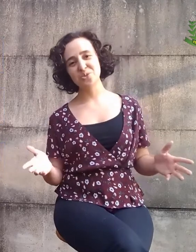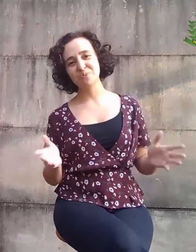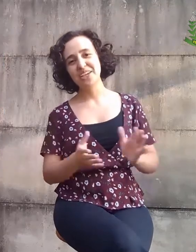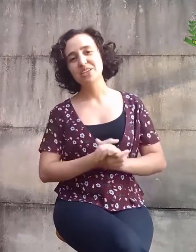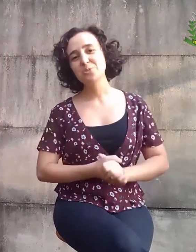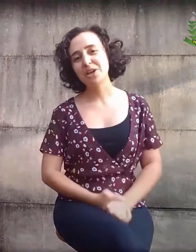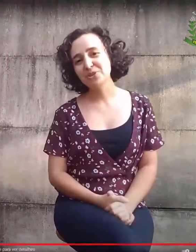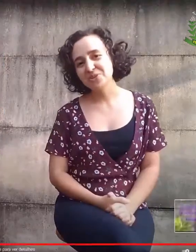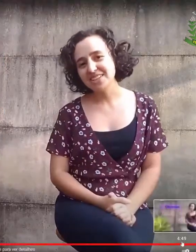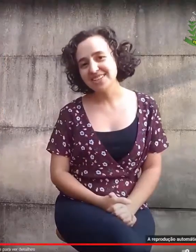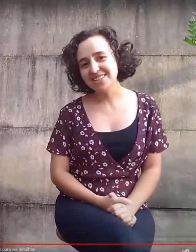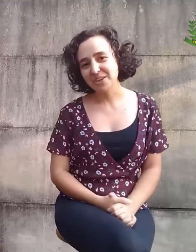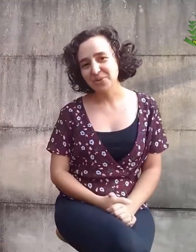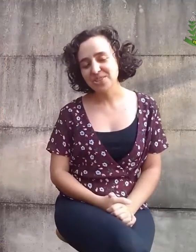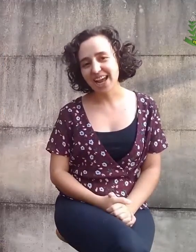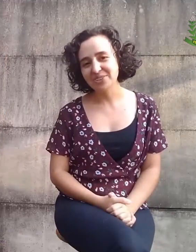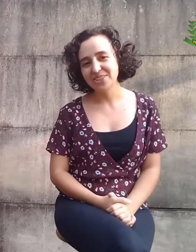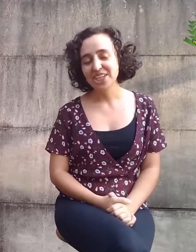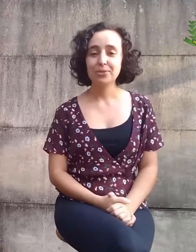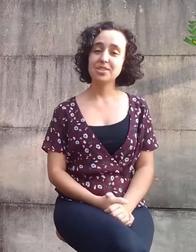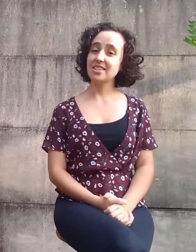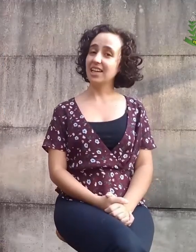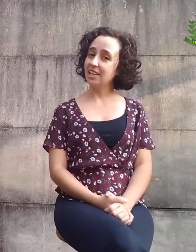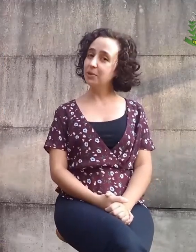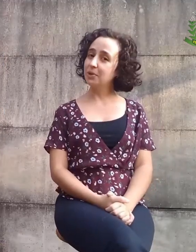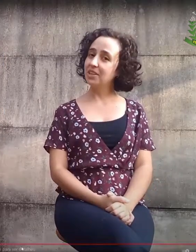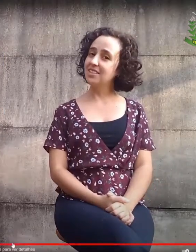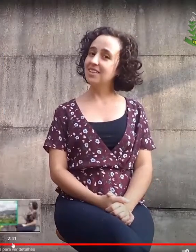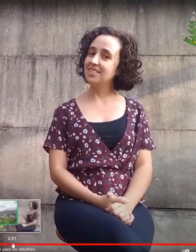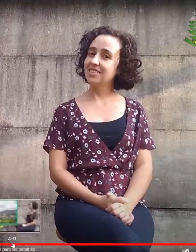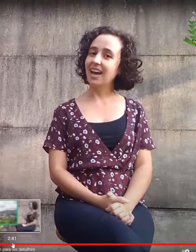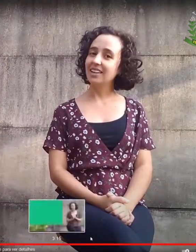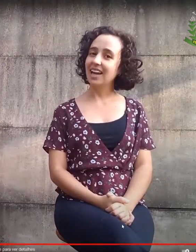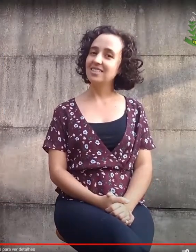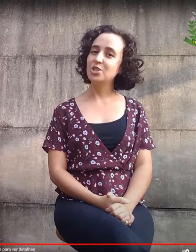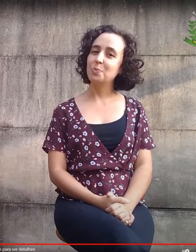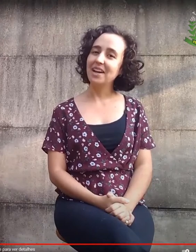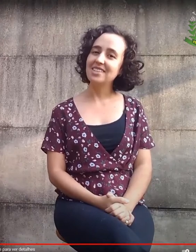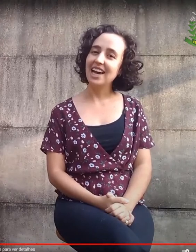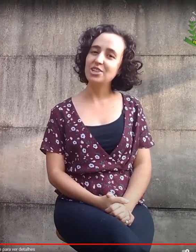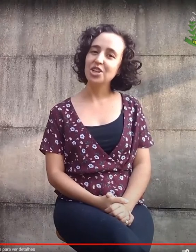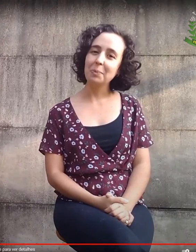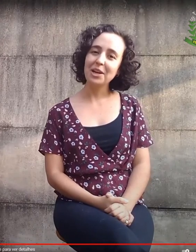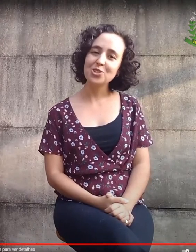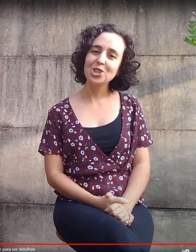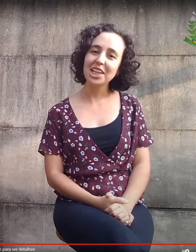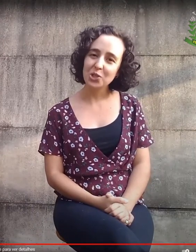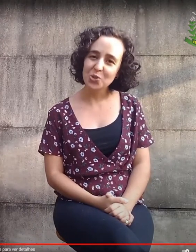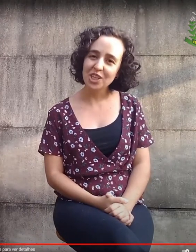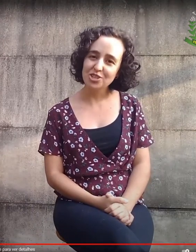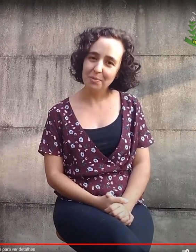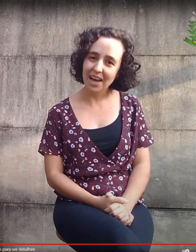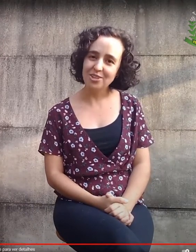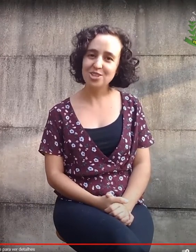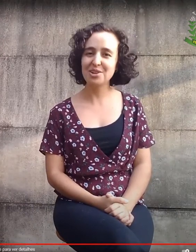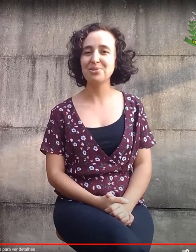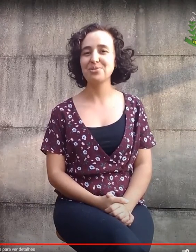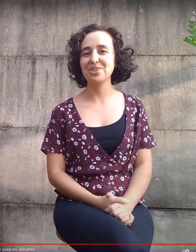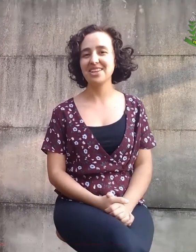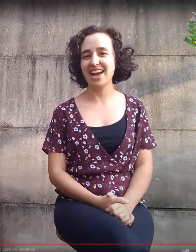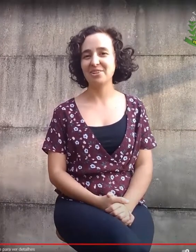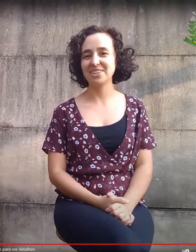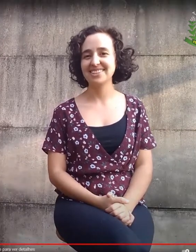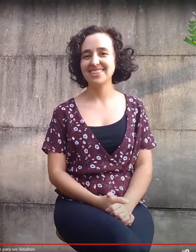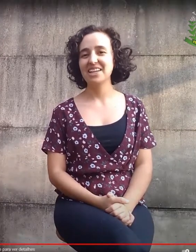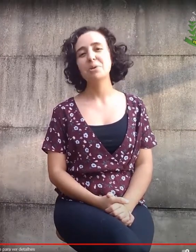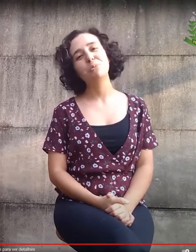É isso. Espero que vocês tenham gostado. Vocês ainda vão poder exercitar a análise de paisagem a partir da leitura de imagens ao